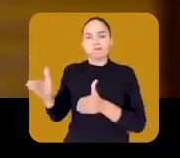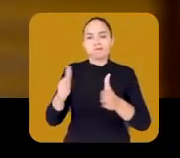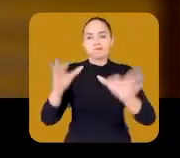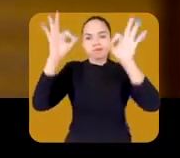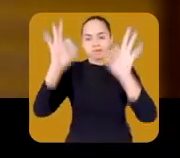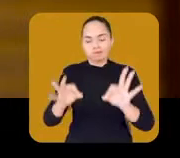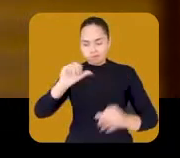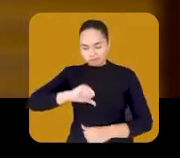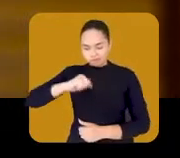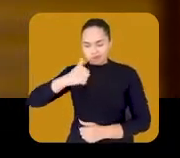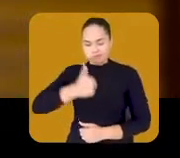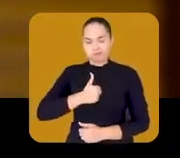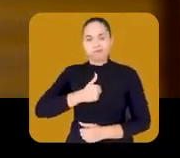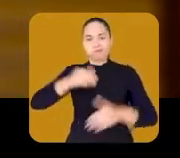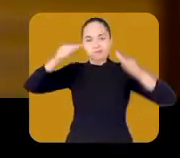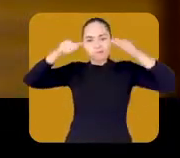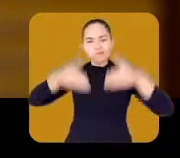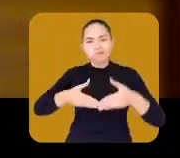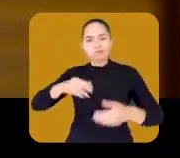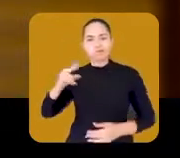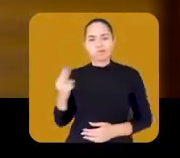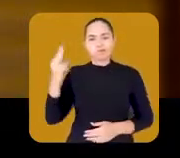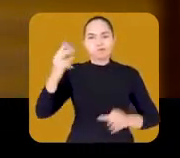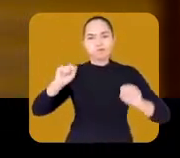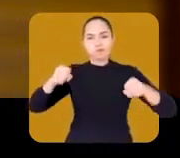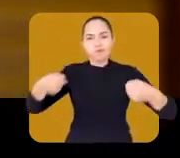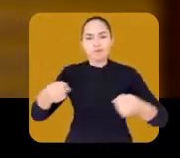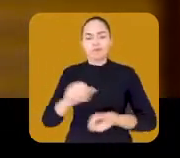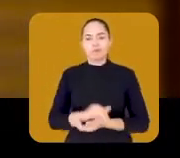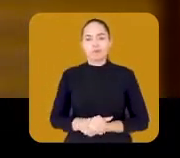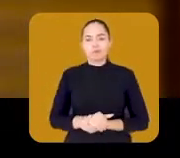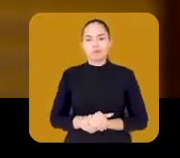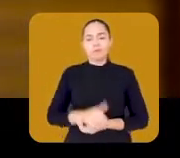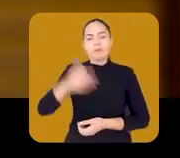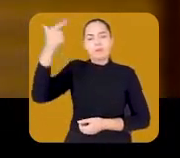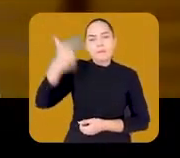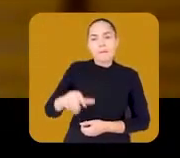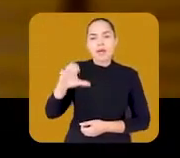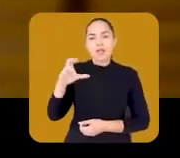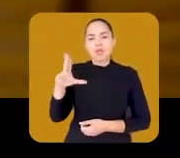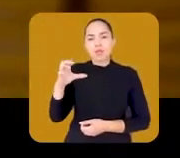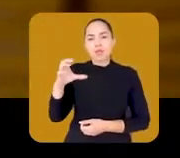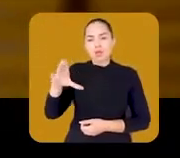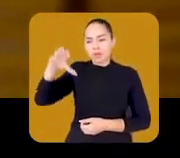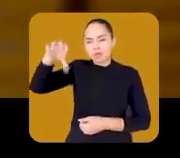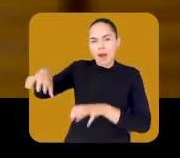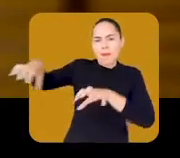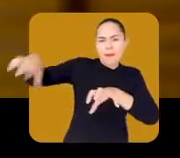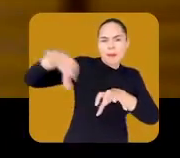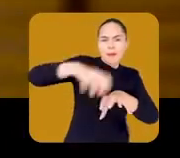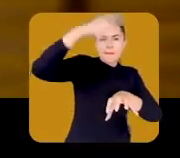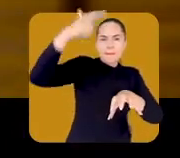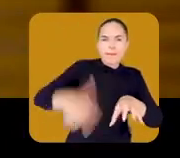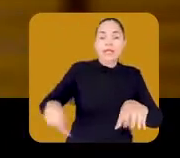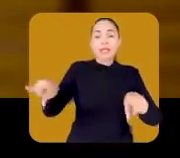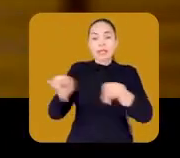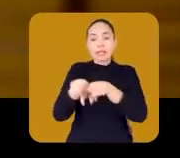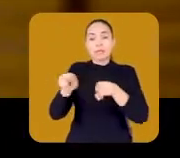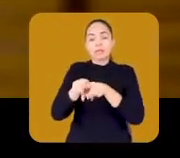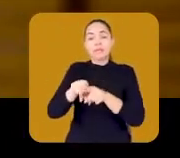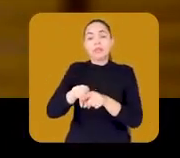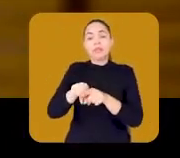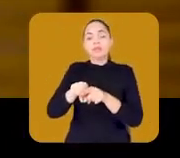tenha novas experiências e descubra o seu próprio talento, vocação e força. Vamos garantir a ampliação da rede